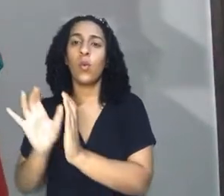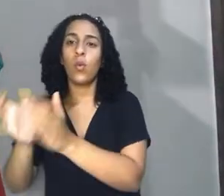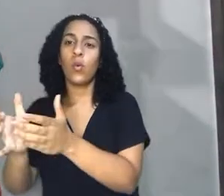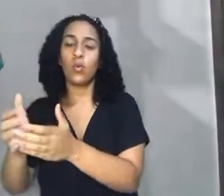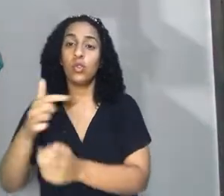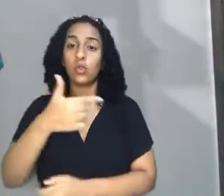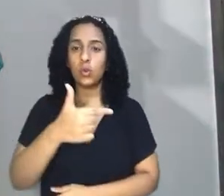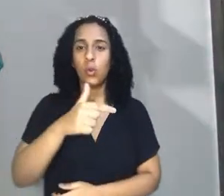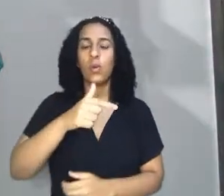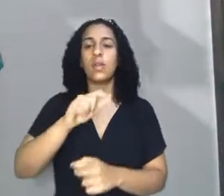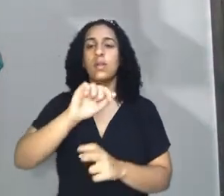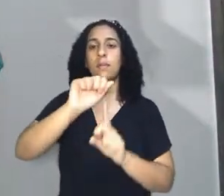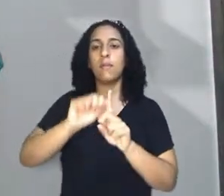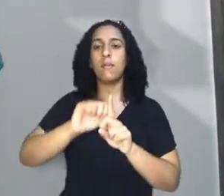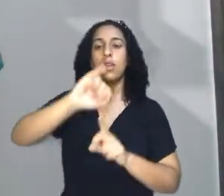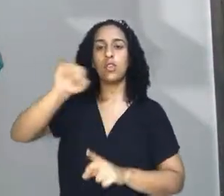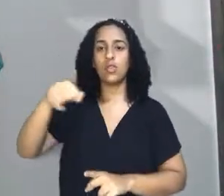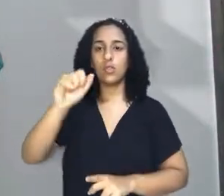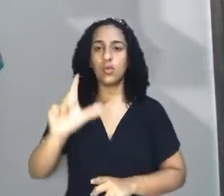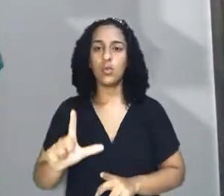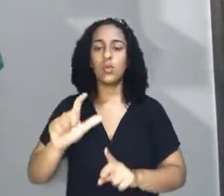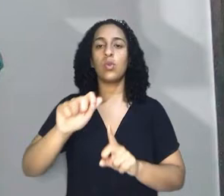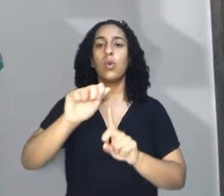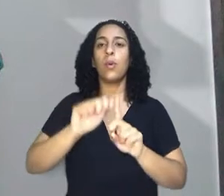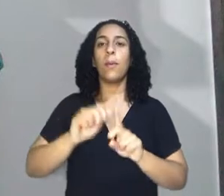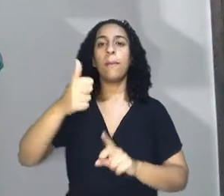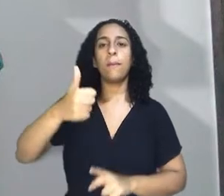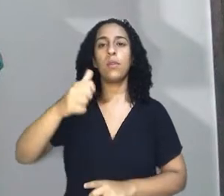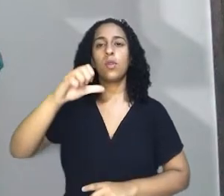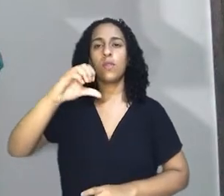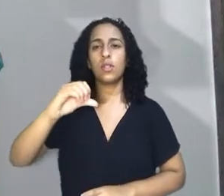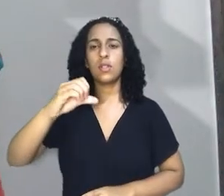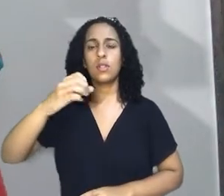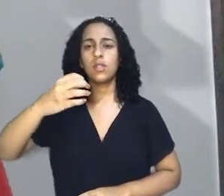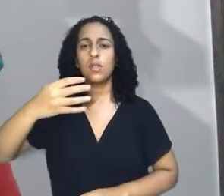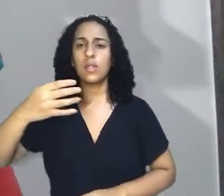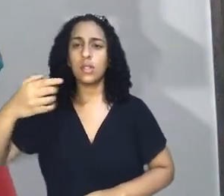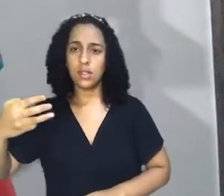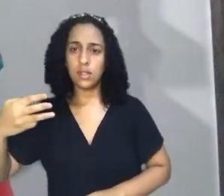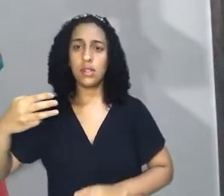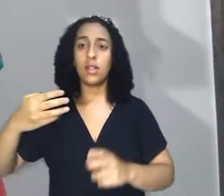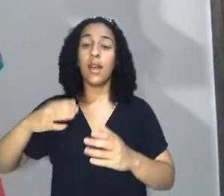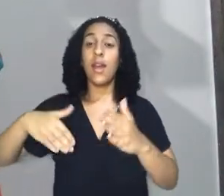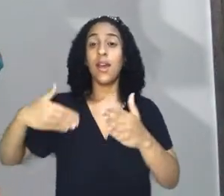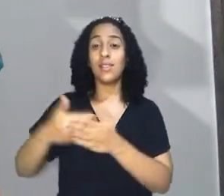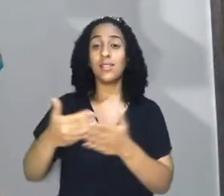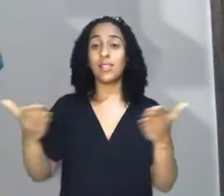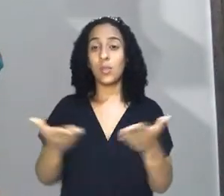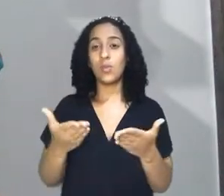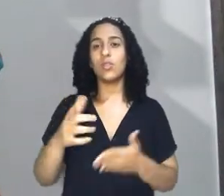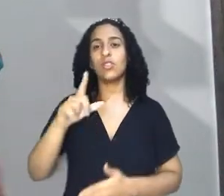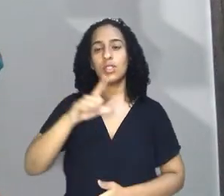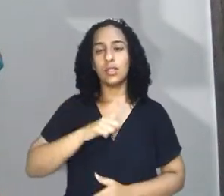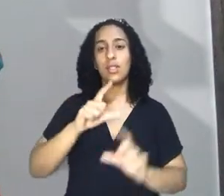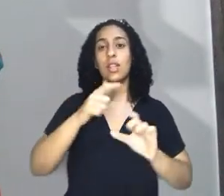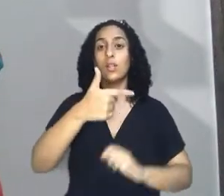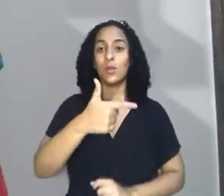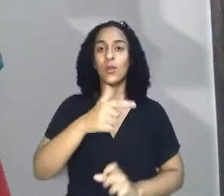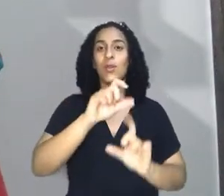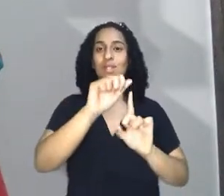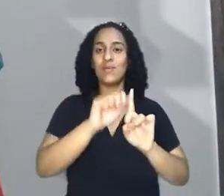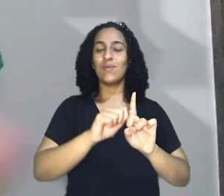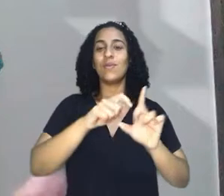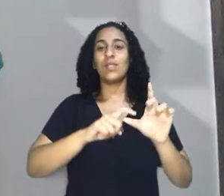2 de julho de 1823. Essa data, por sinal, o 2 de julho, é até hoje comemorada como feriado